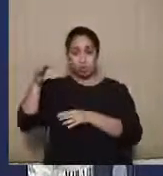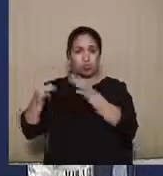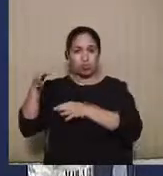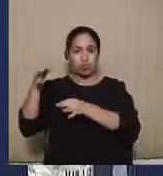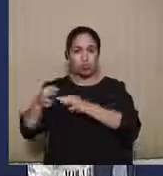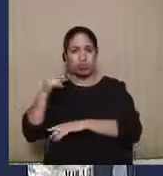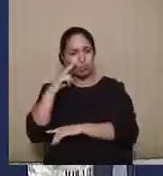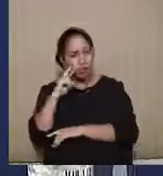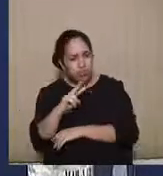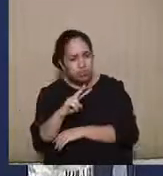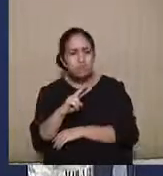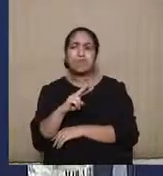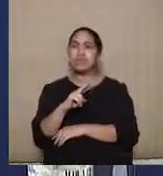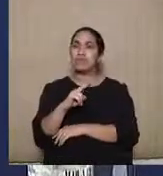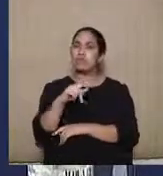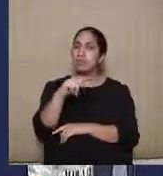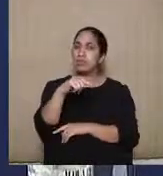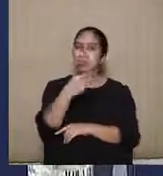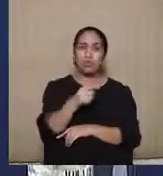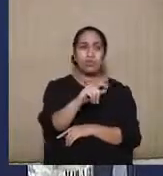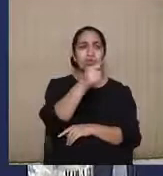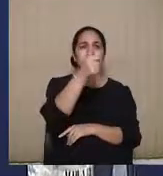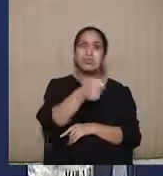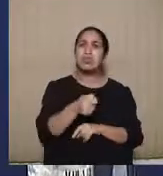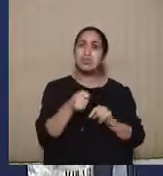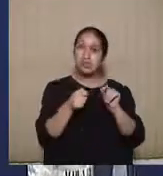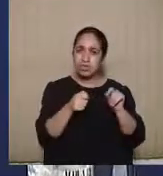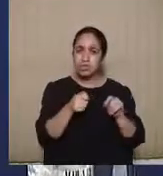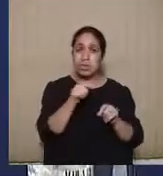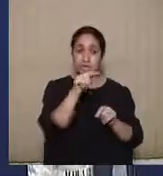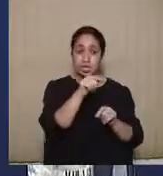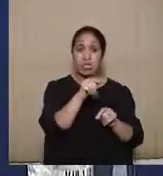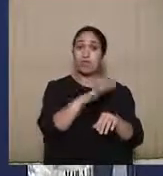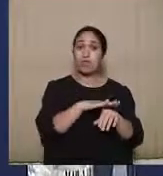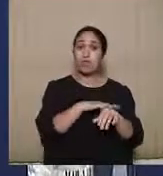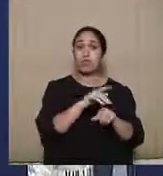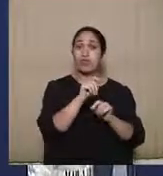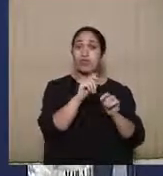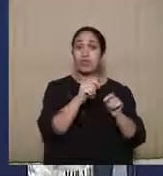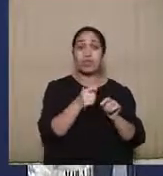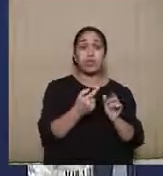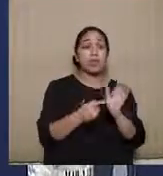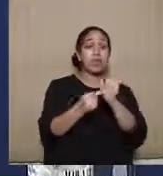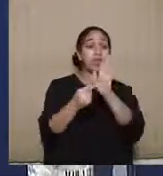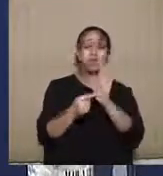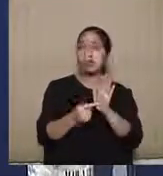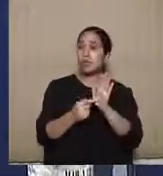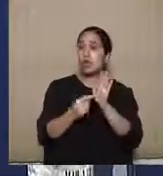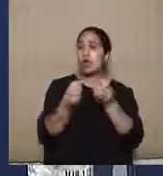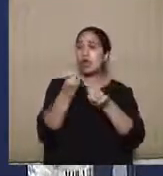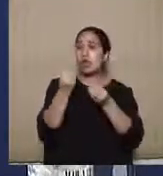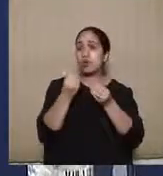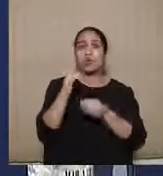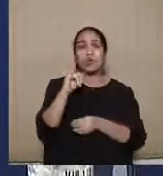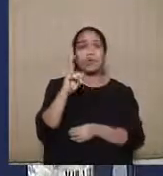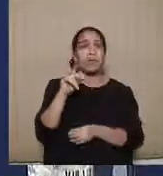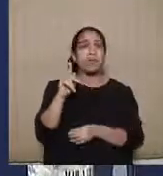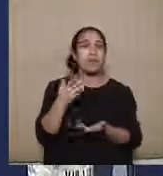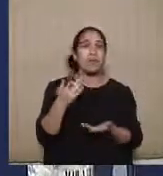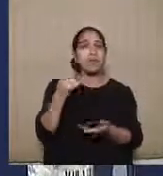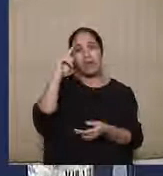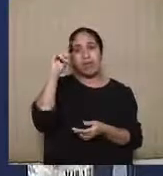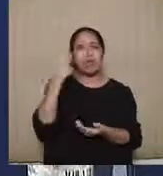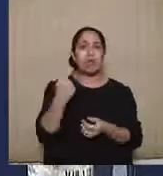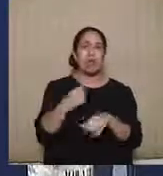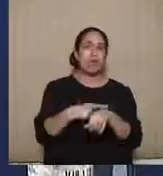apreciando a questão, vai, então, determinar que o provedor de aplicação apresente o log de acesso com IP, data, horário,